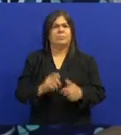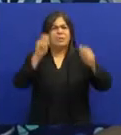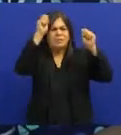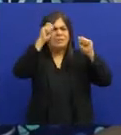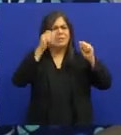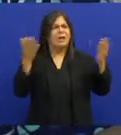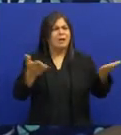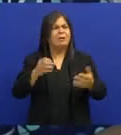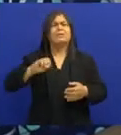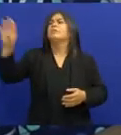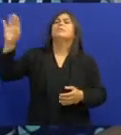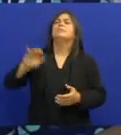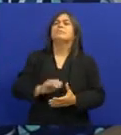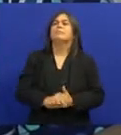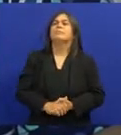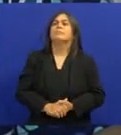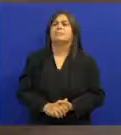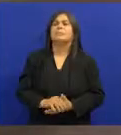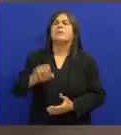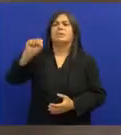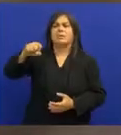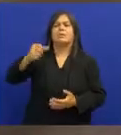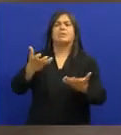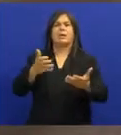Vai ser o Jacos Pra levar agora Assim